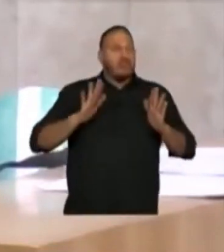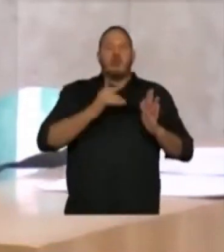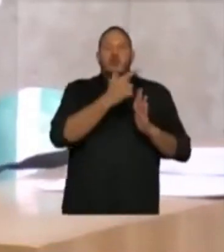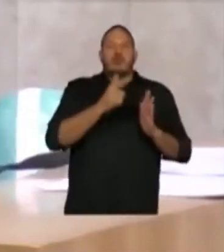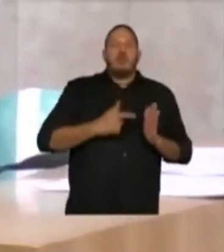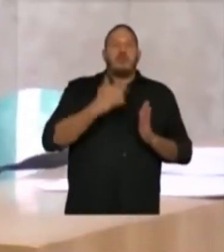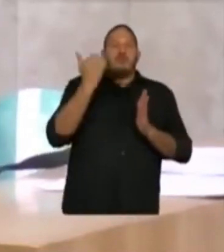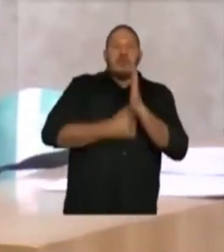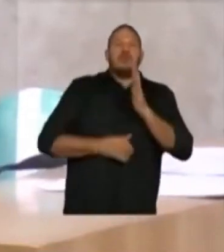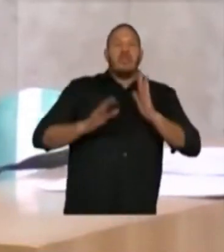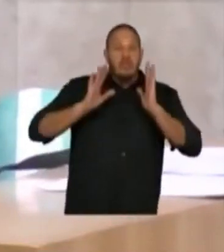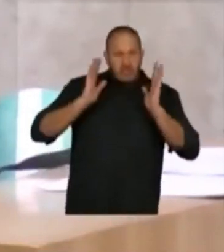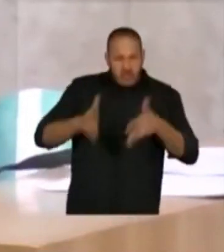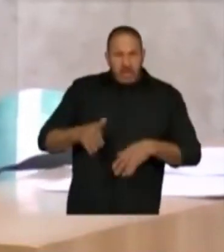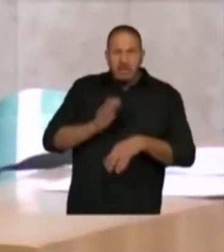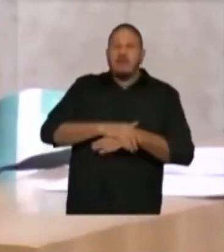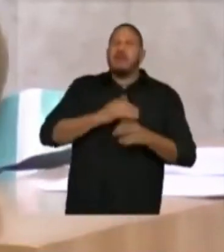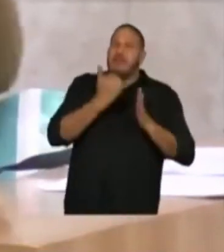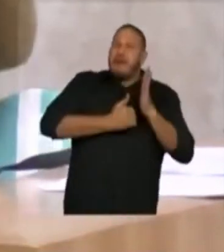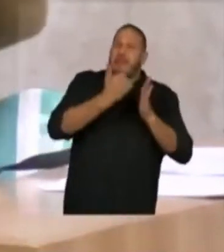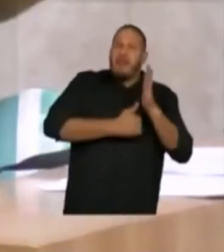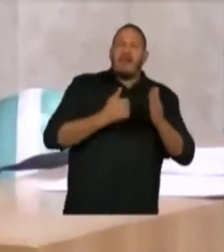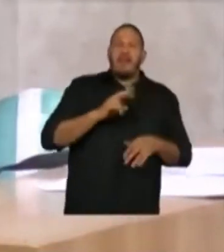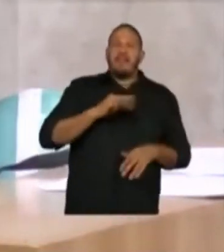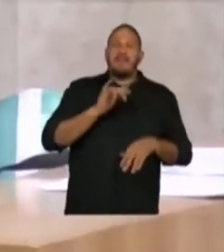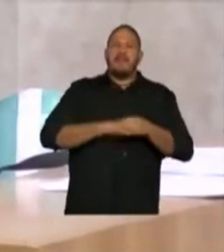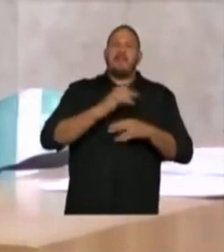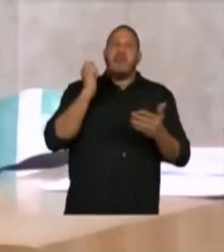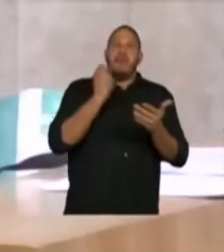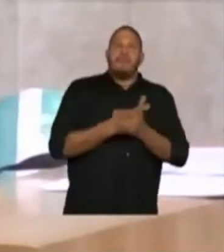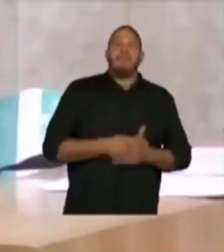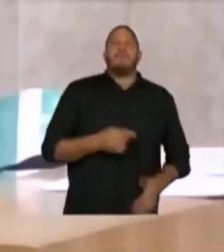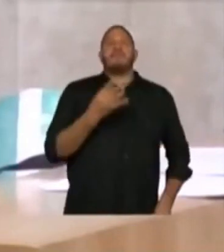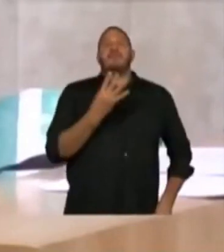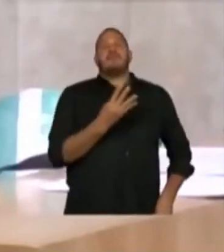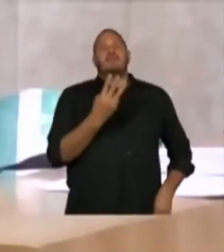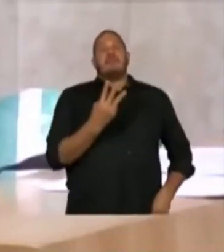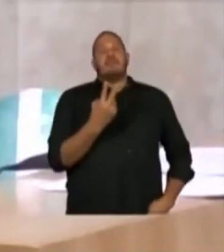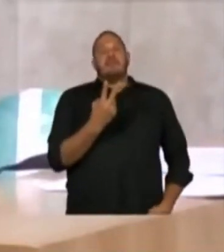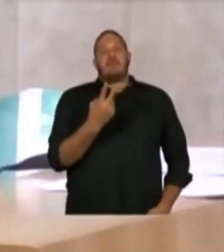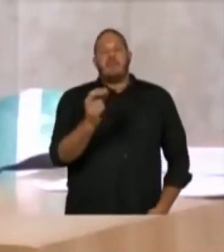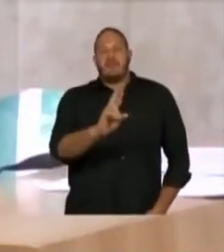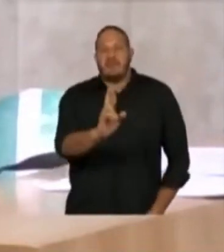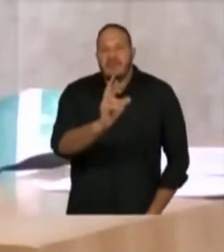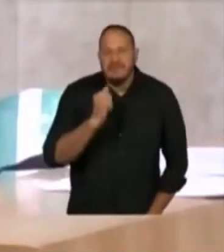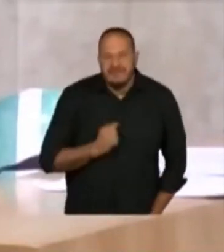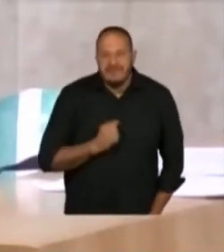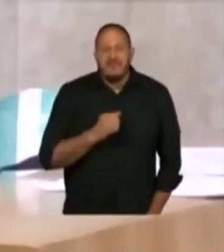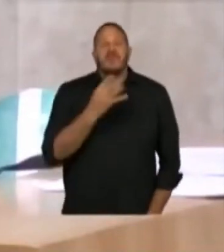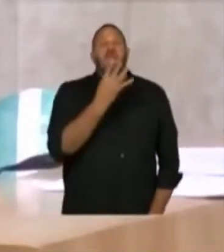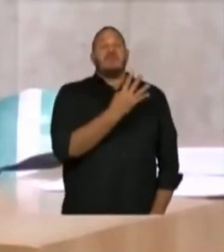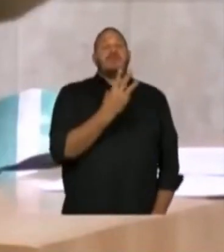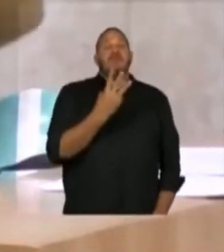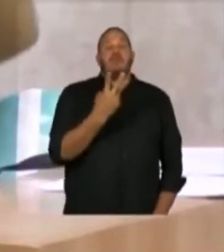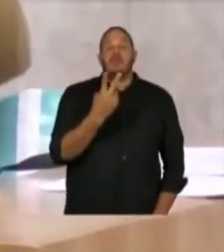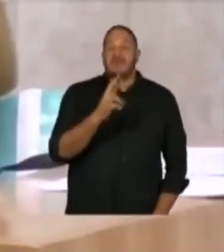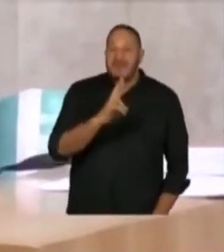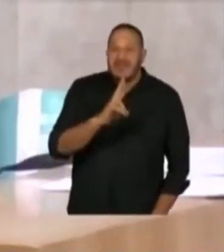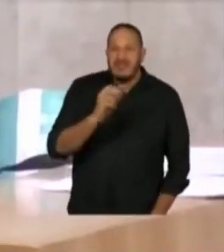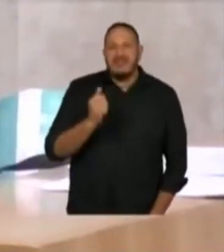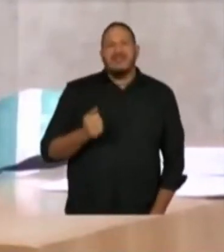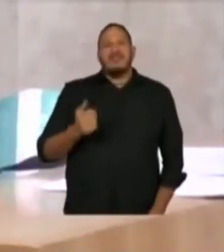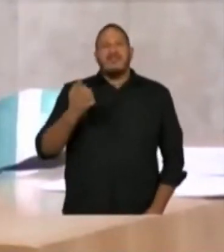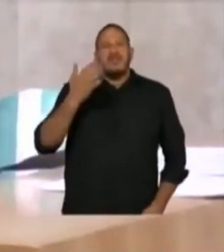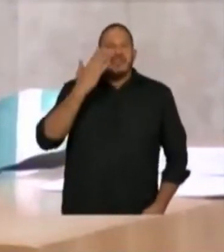contribuído, depois de já ter contribuído, vai ter que pagar R$ 432,00, R$ 432,00. Eu queria